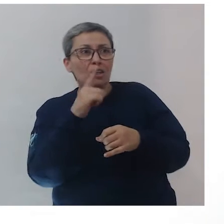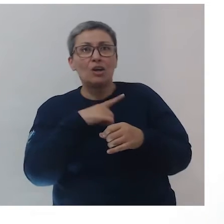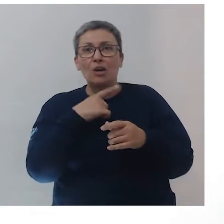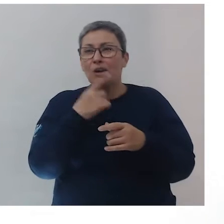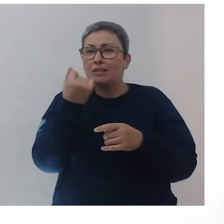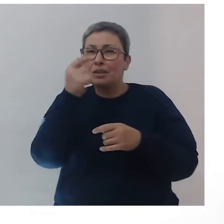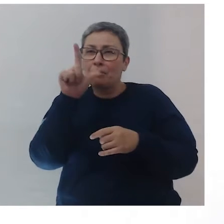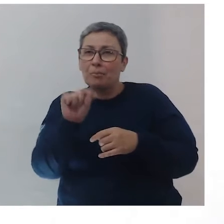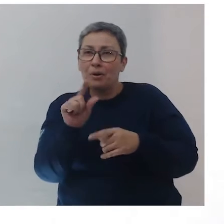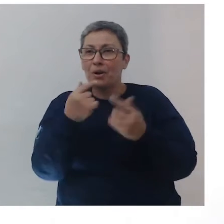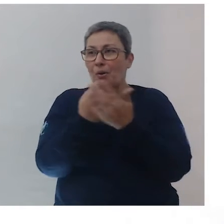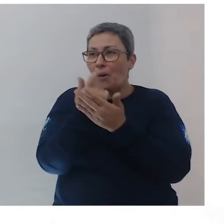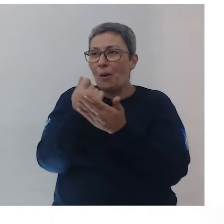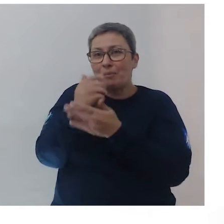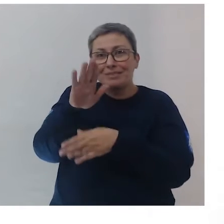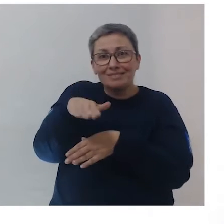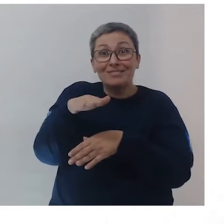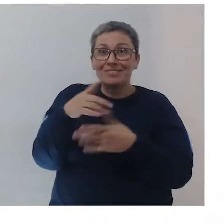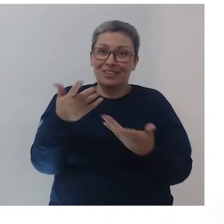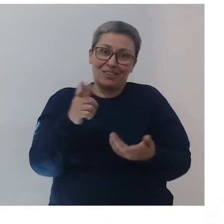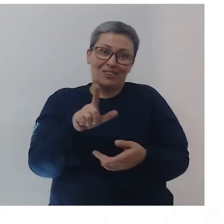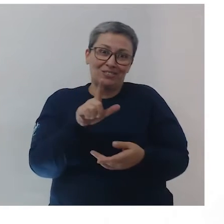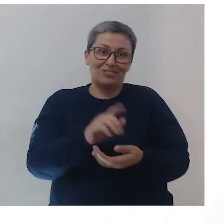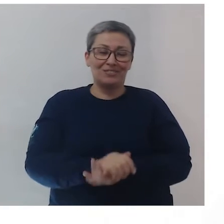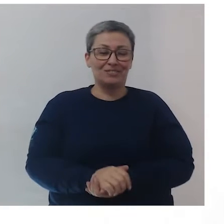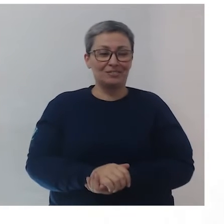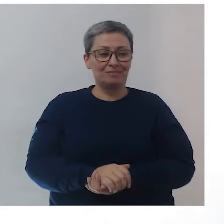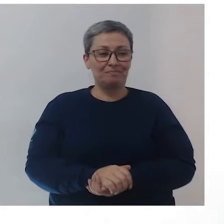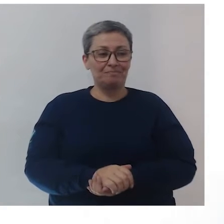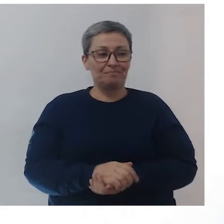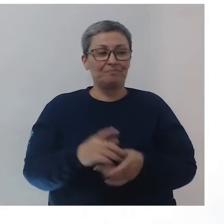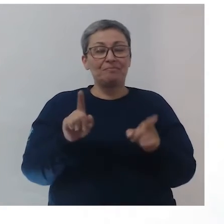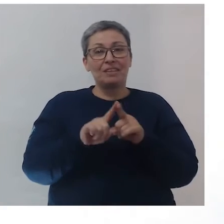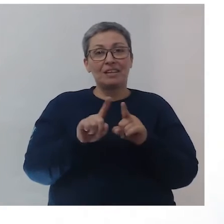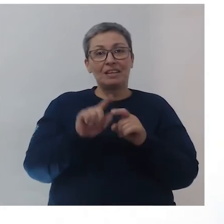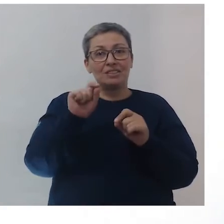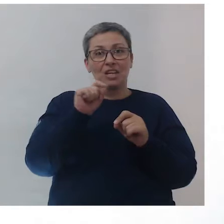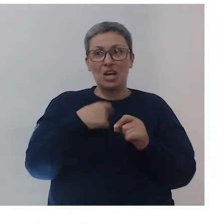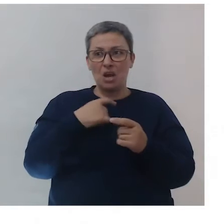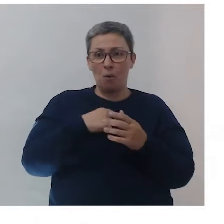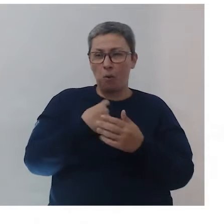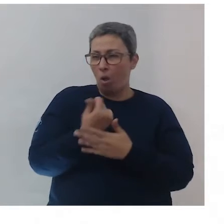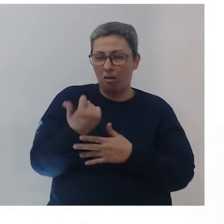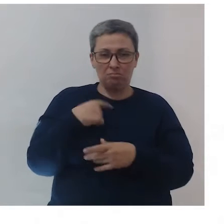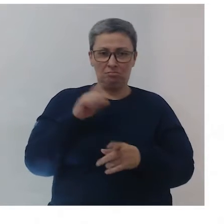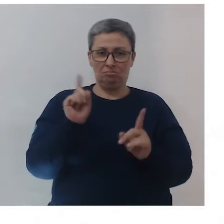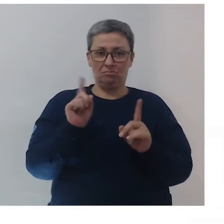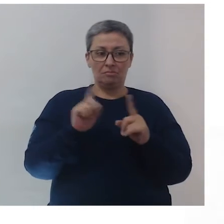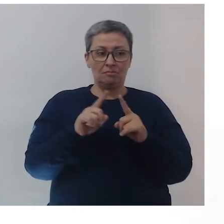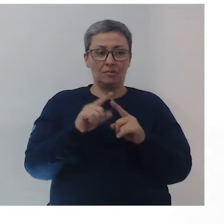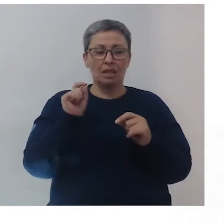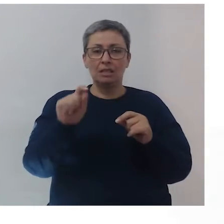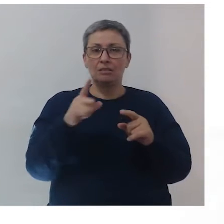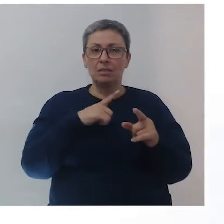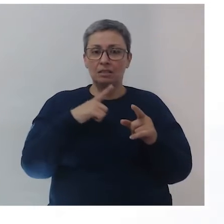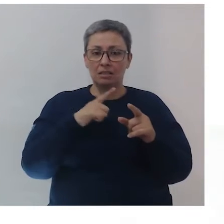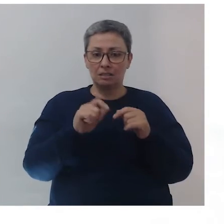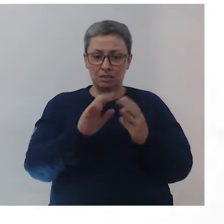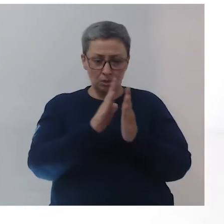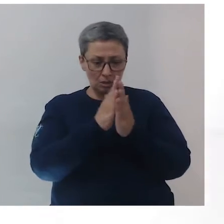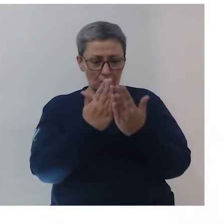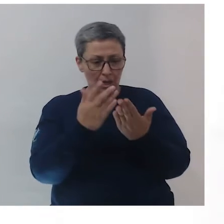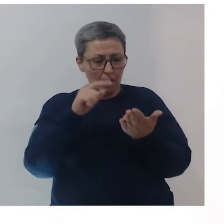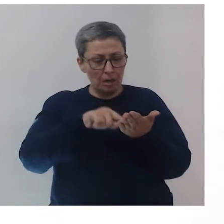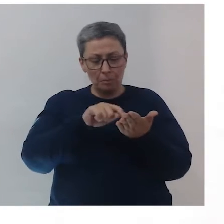tá de oferta, eu compro as coisas, tá de oferta. Ninguém me passa a pena mais. Aí eu cheguei lá, tinha uma conta lá no